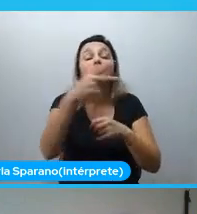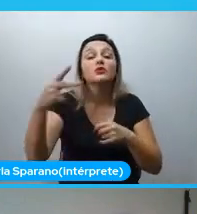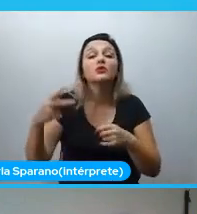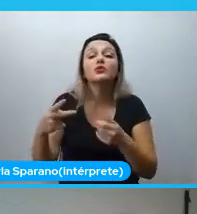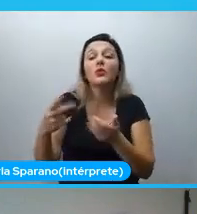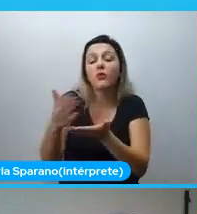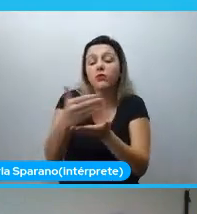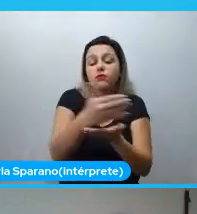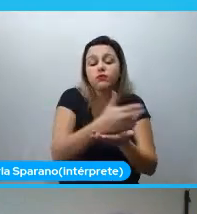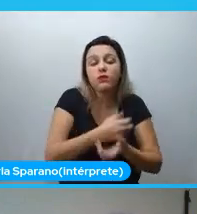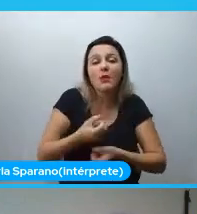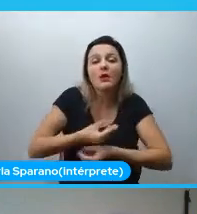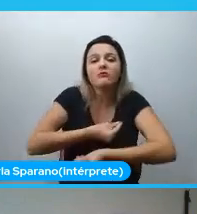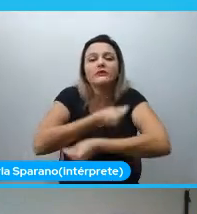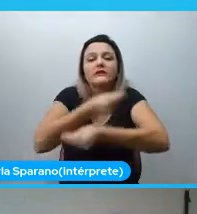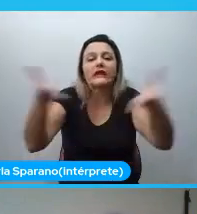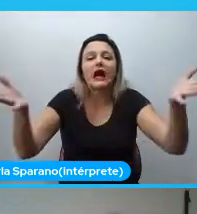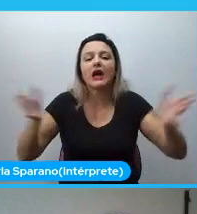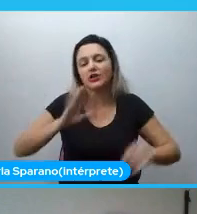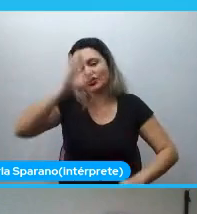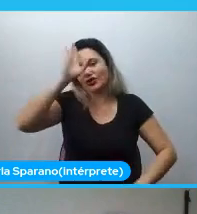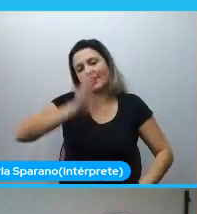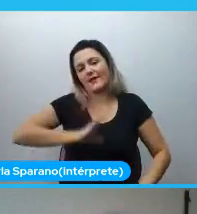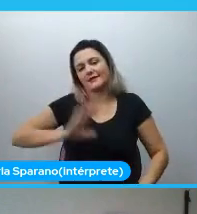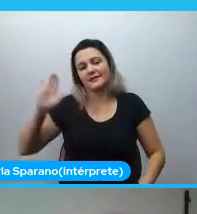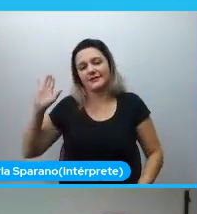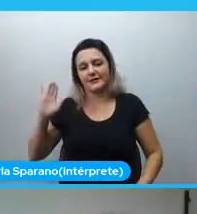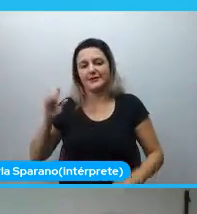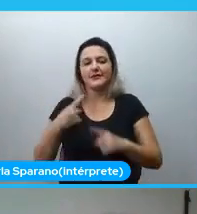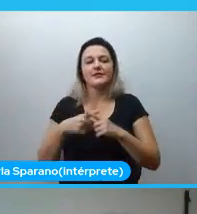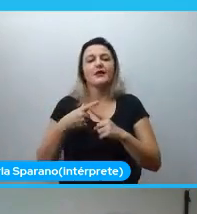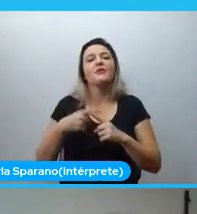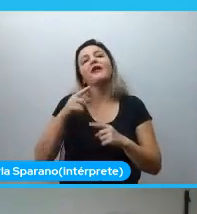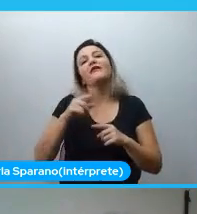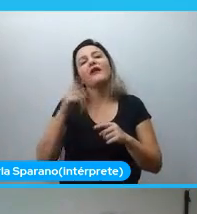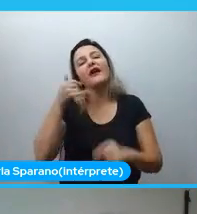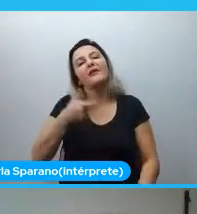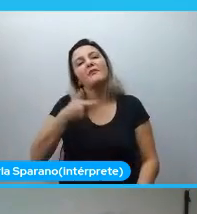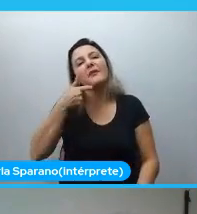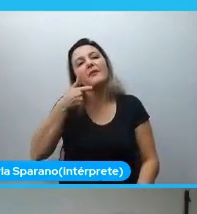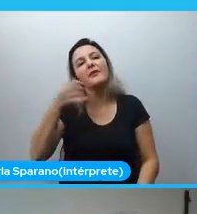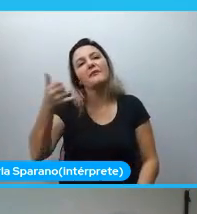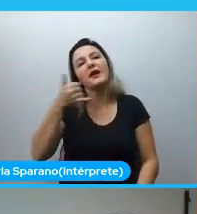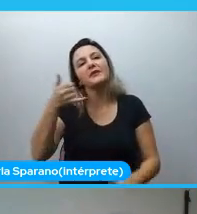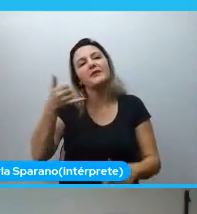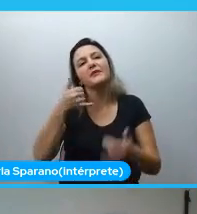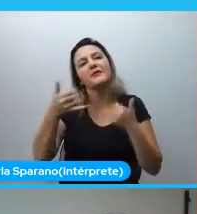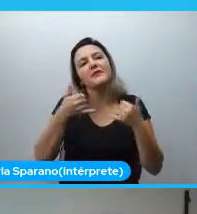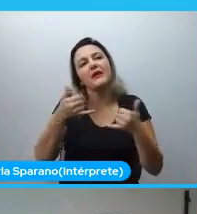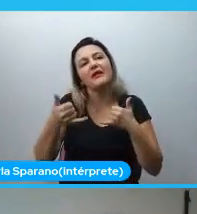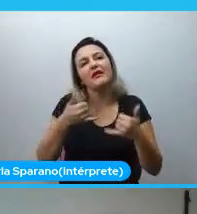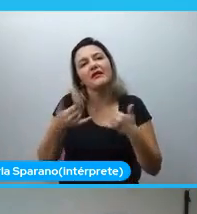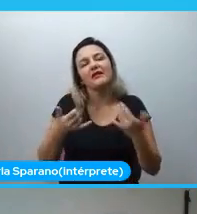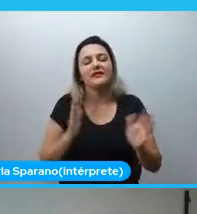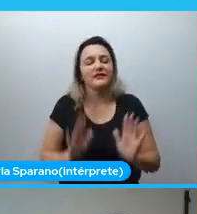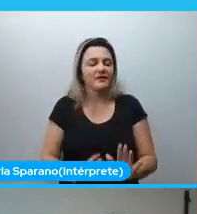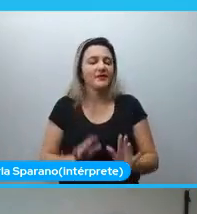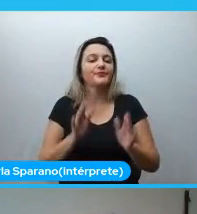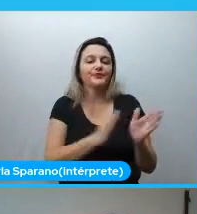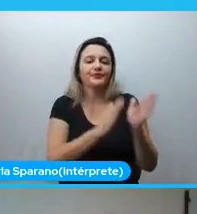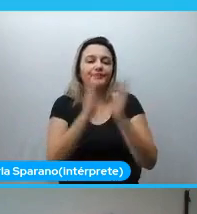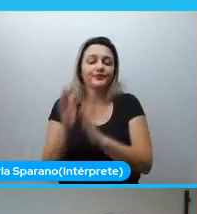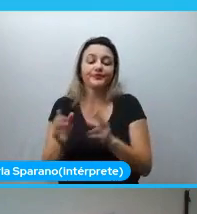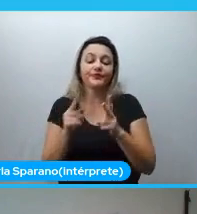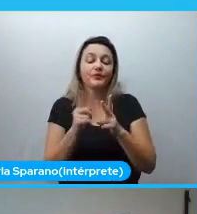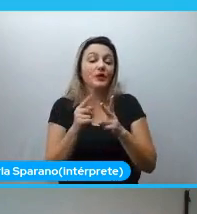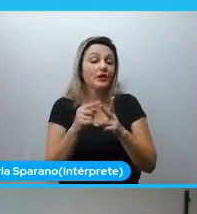vender alguma coisa. Depois dessa conversa, né? Que a gente pegava permissão, assinatura, a gente ia para o passo dois, que era aplicar o